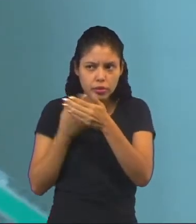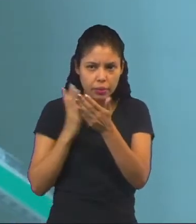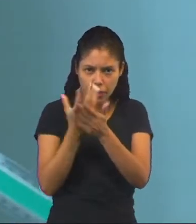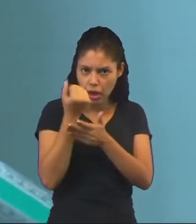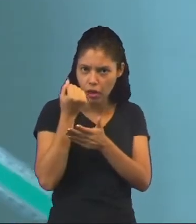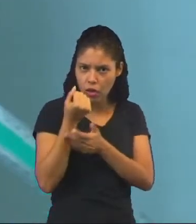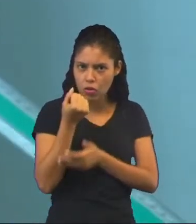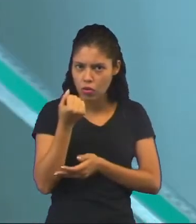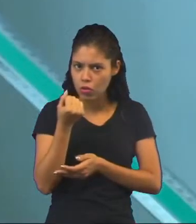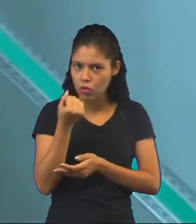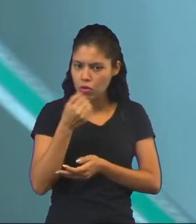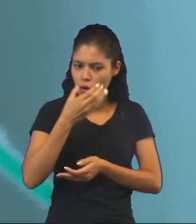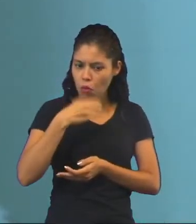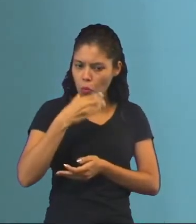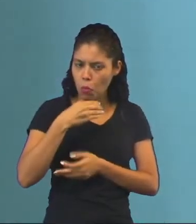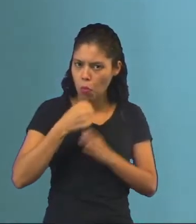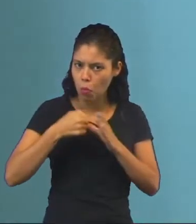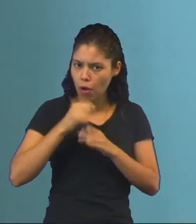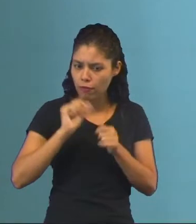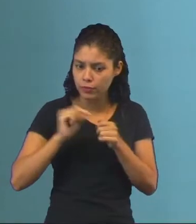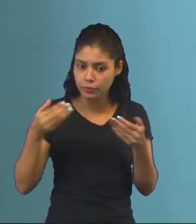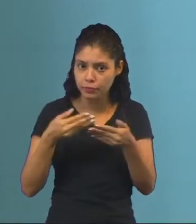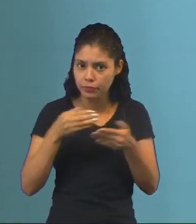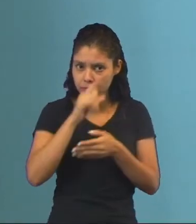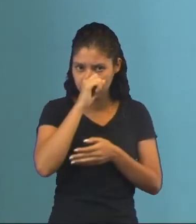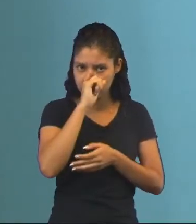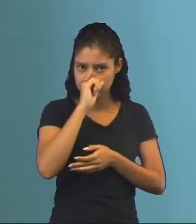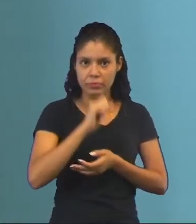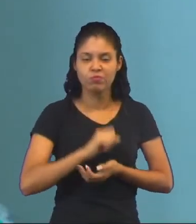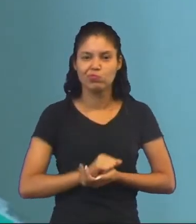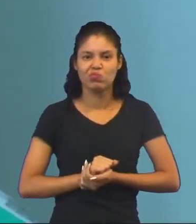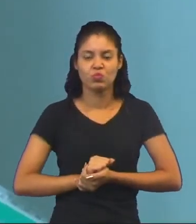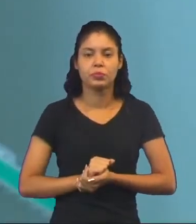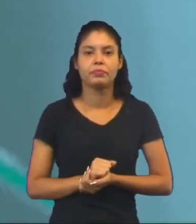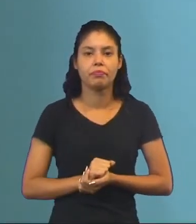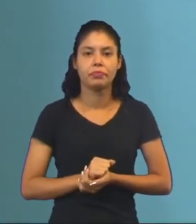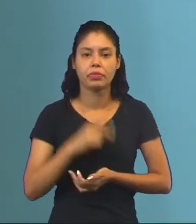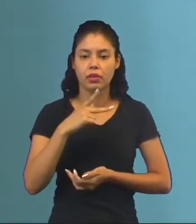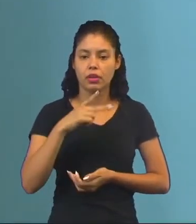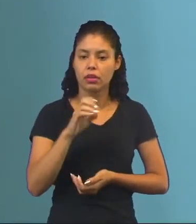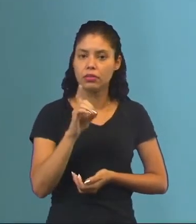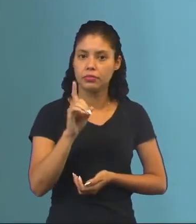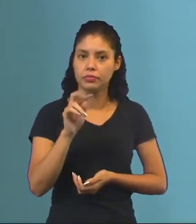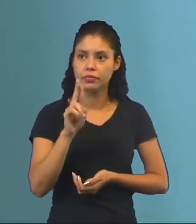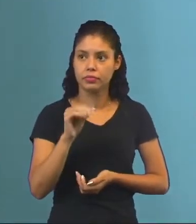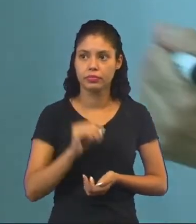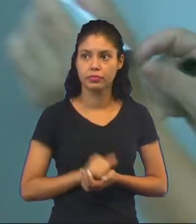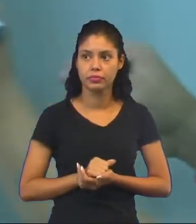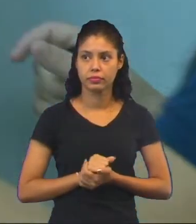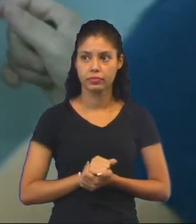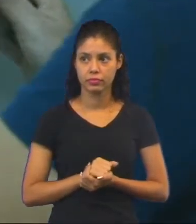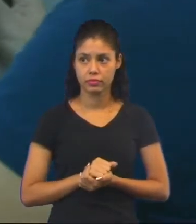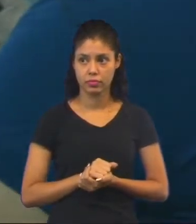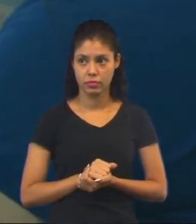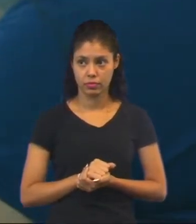um pedaço do bolo que a mamãe fez hoje? Pedro. Hum.